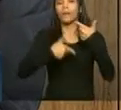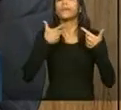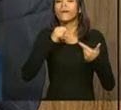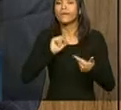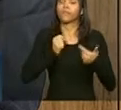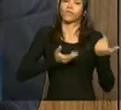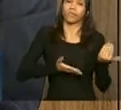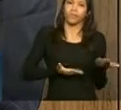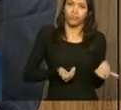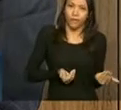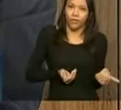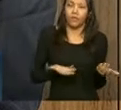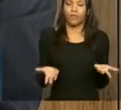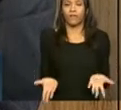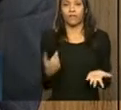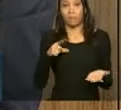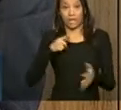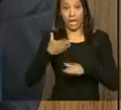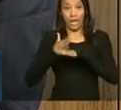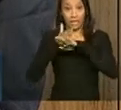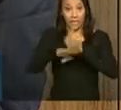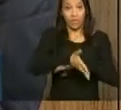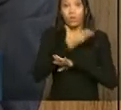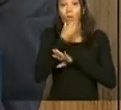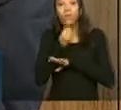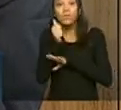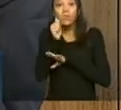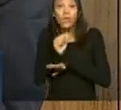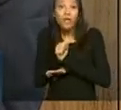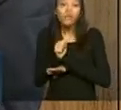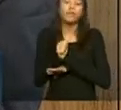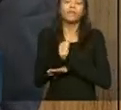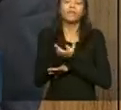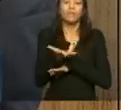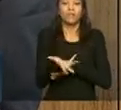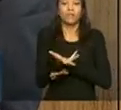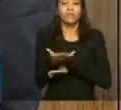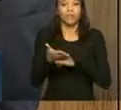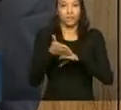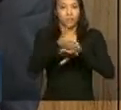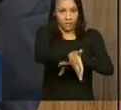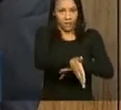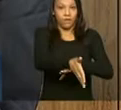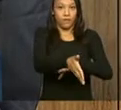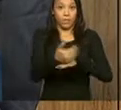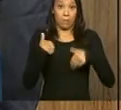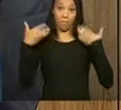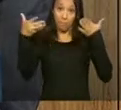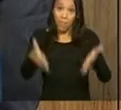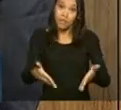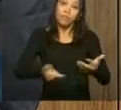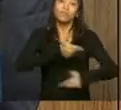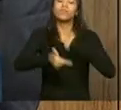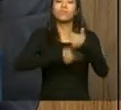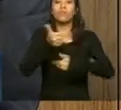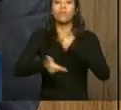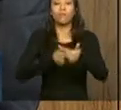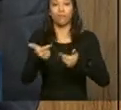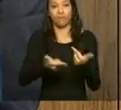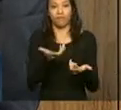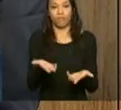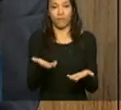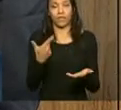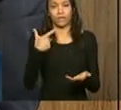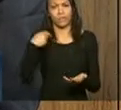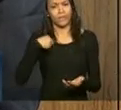questão do acesso de homens e mulheres e da diferença de participação no mercado de trabalho entre homens e mulheres. Então,